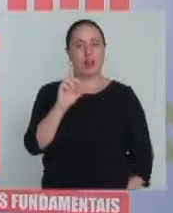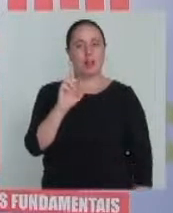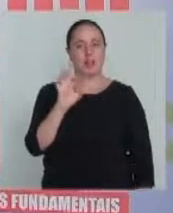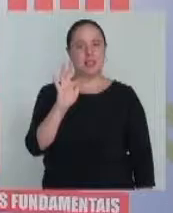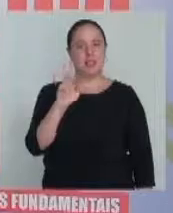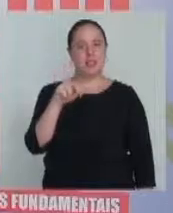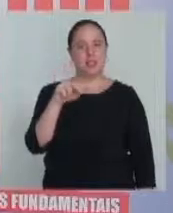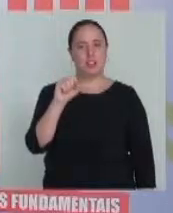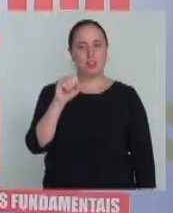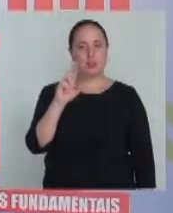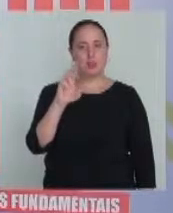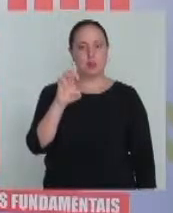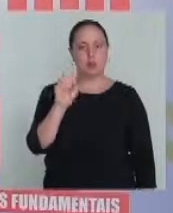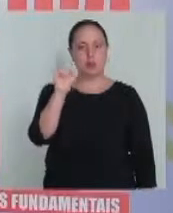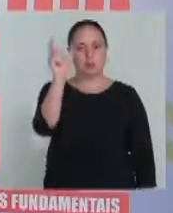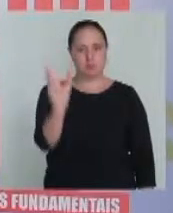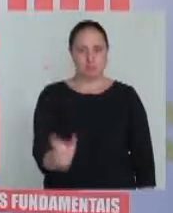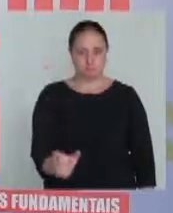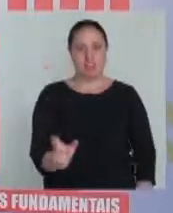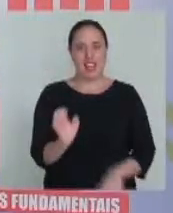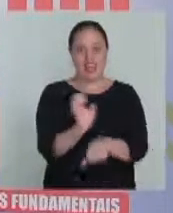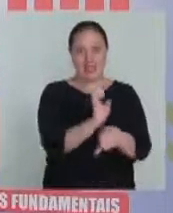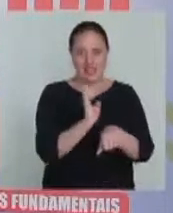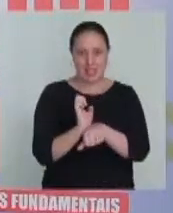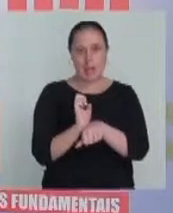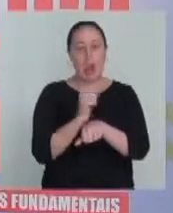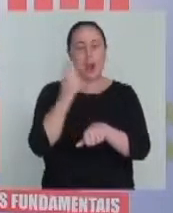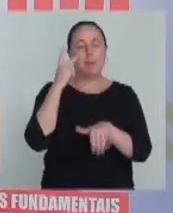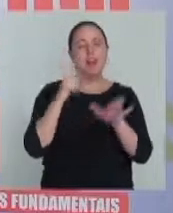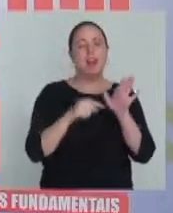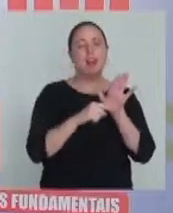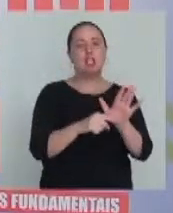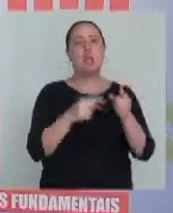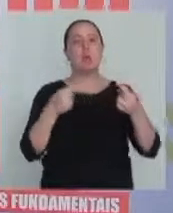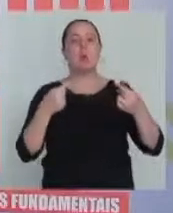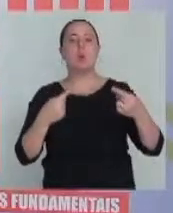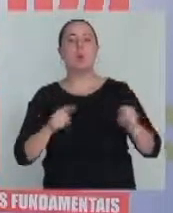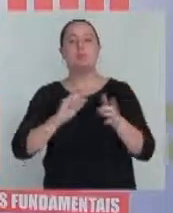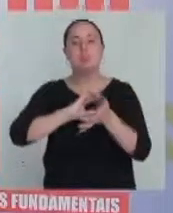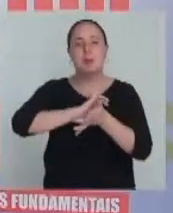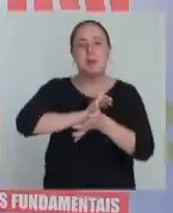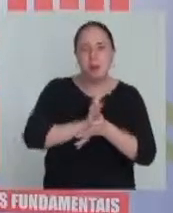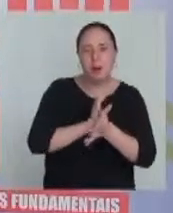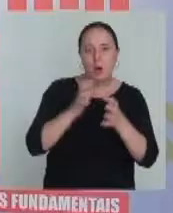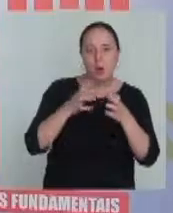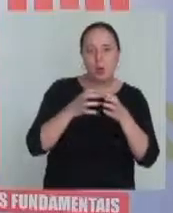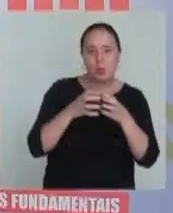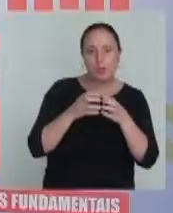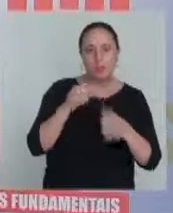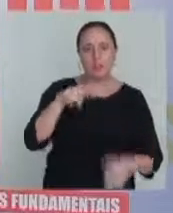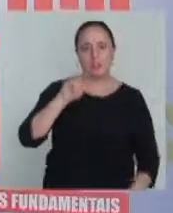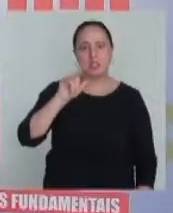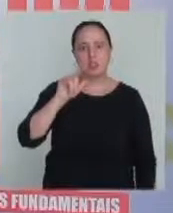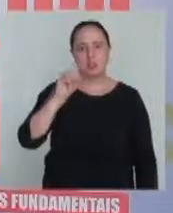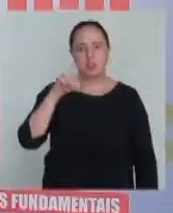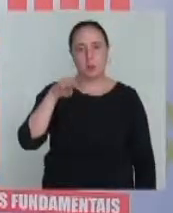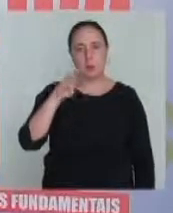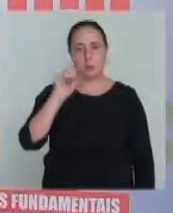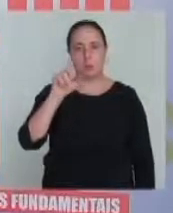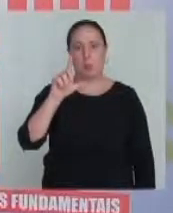defensores estaduais para combater as violações de direitos das comunidades